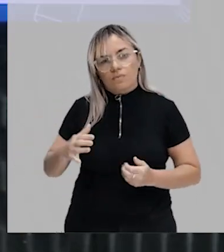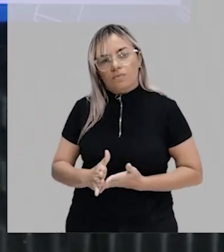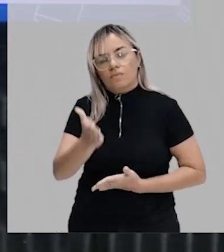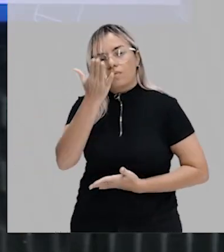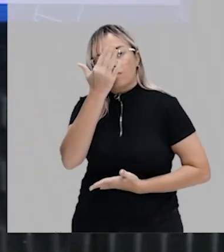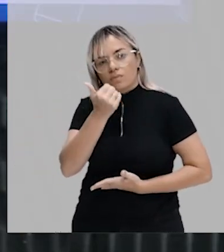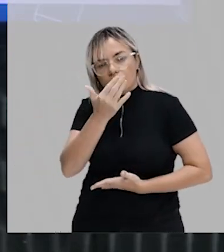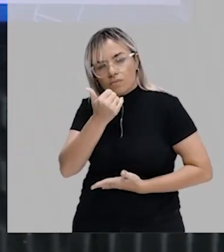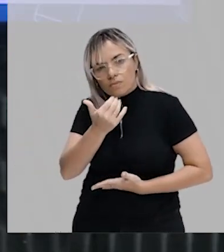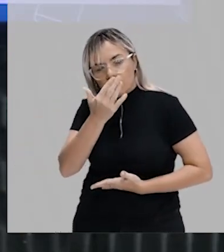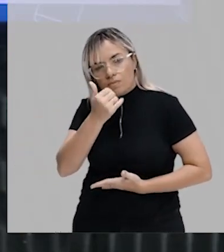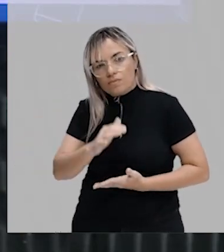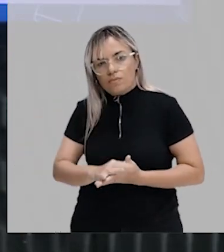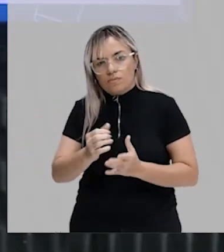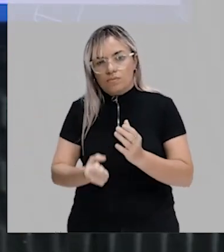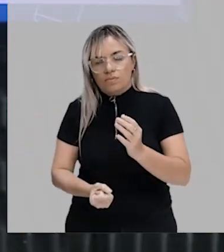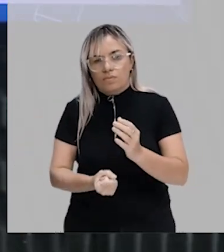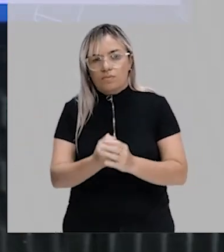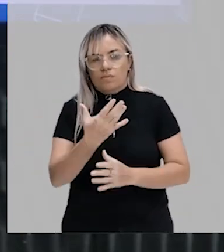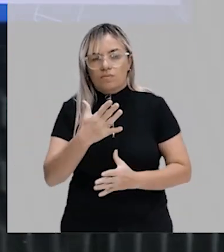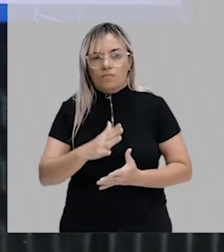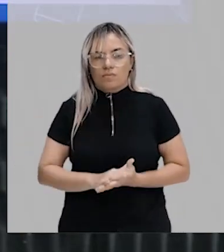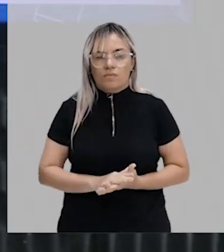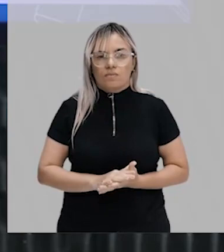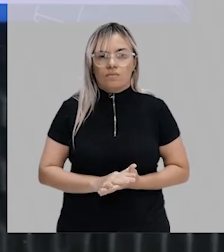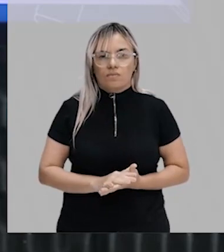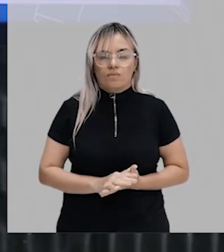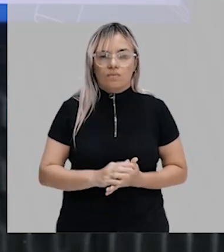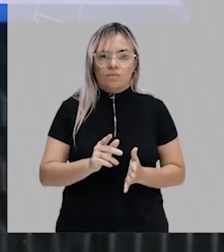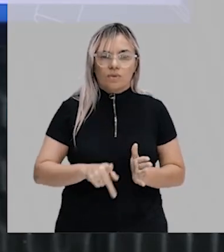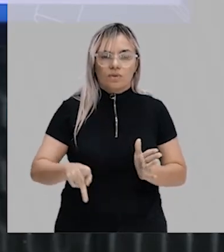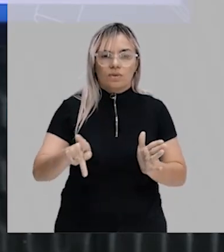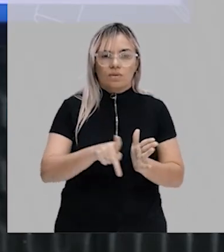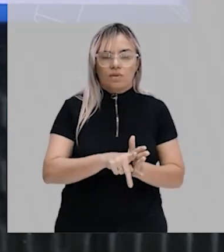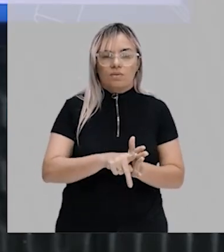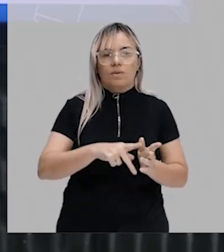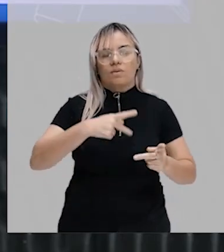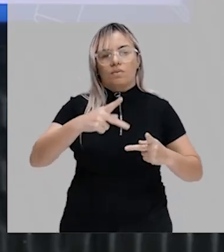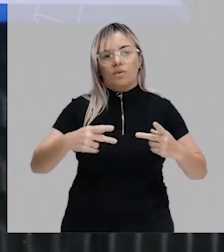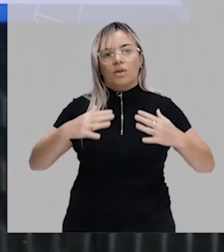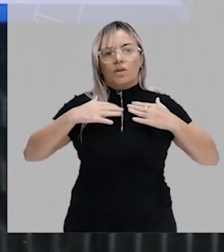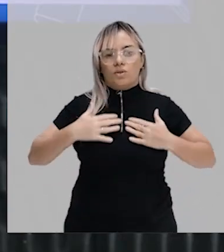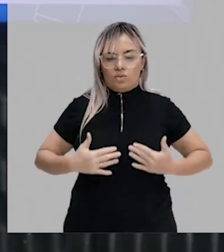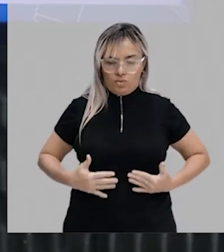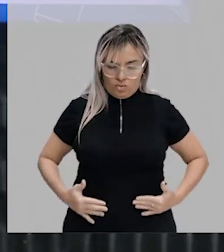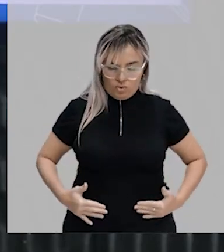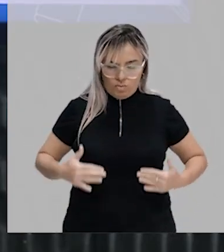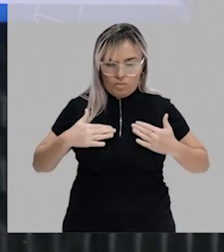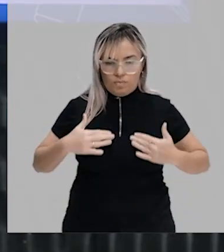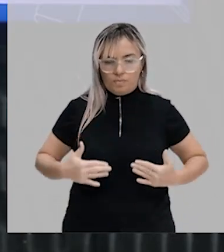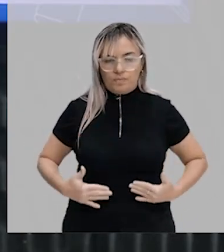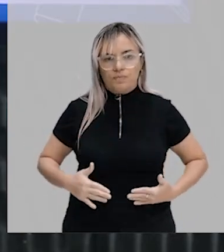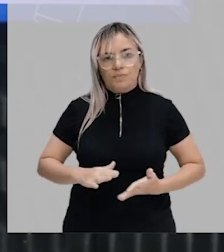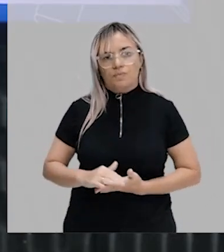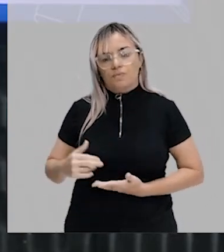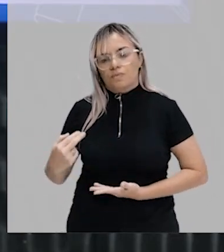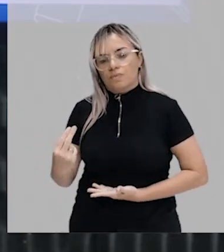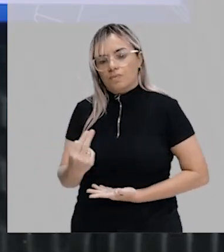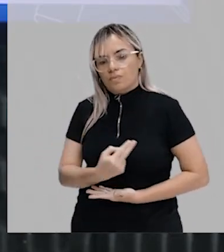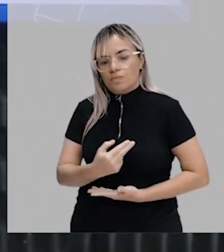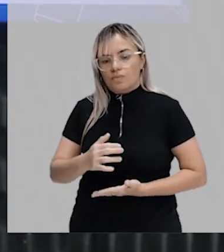da minha alimentação para produzir as minhas próprias proteínas. Então, nós temos